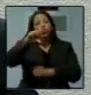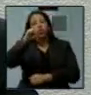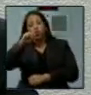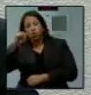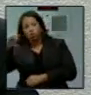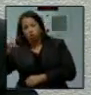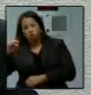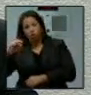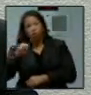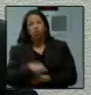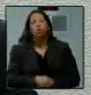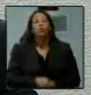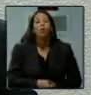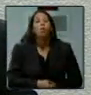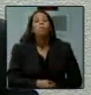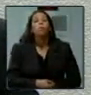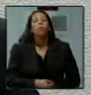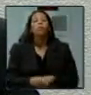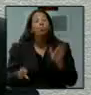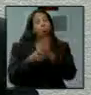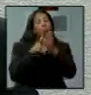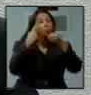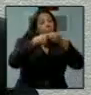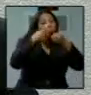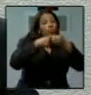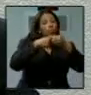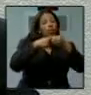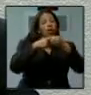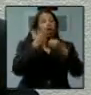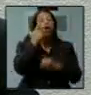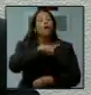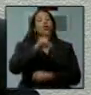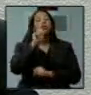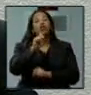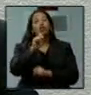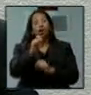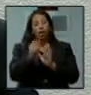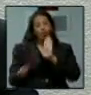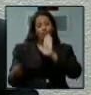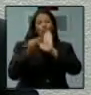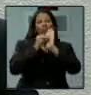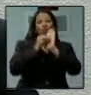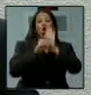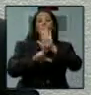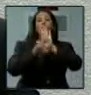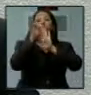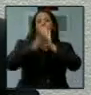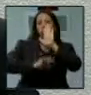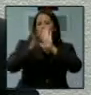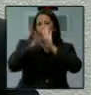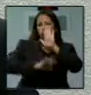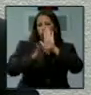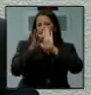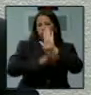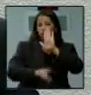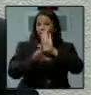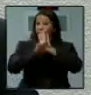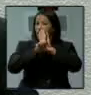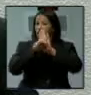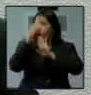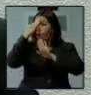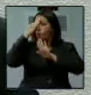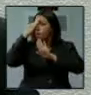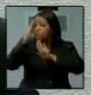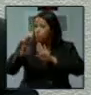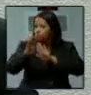termos esta origem pública municipal, conseguimos fazer inserir no texto constitucional para exceptuarmos o princípio do ensino